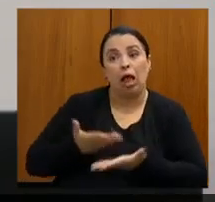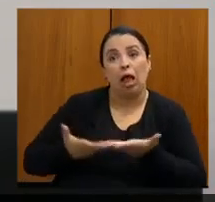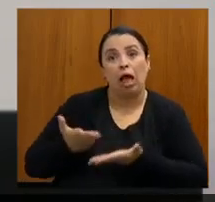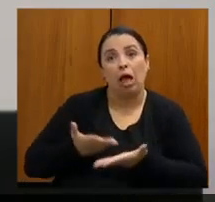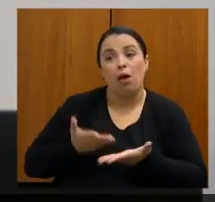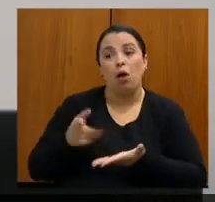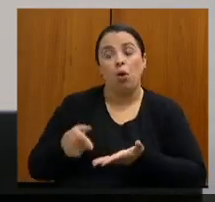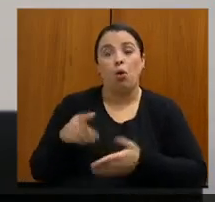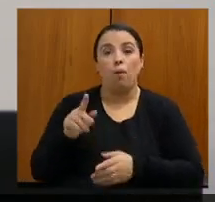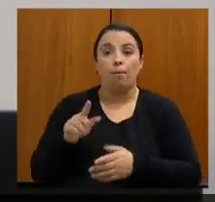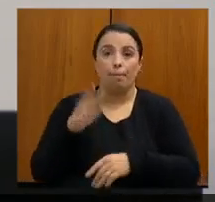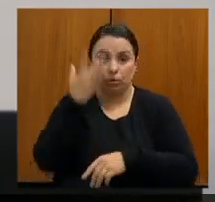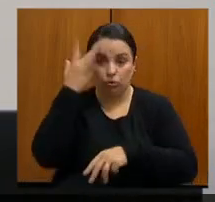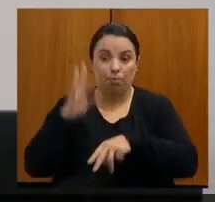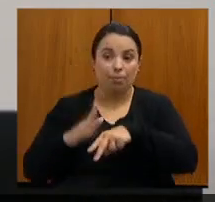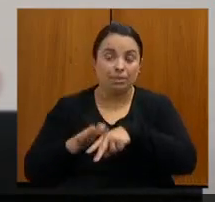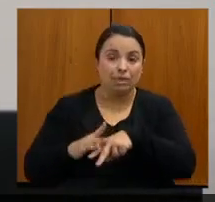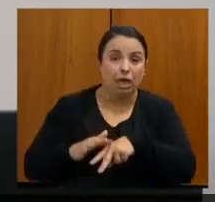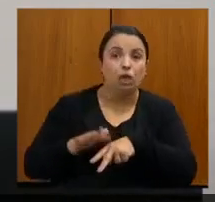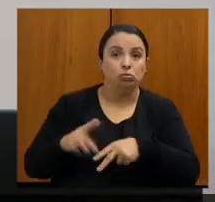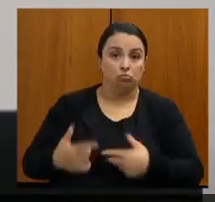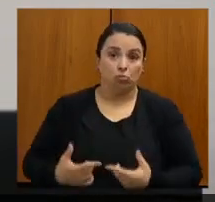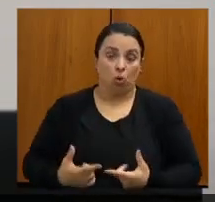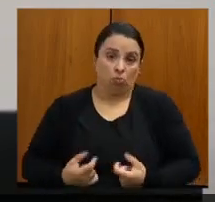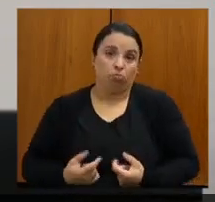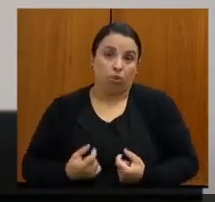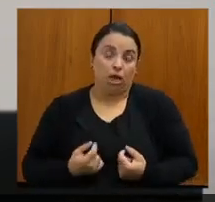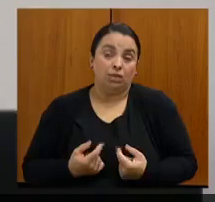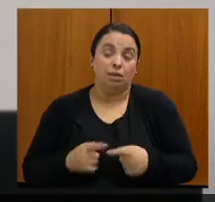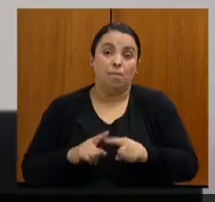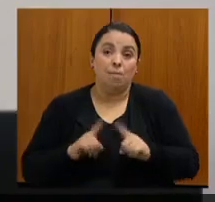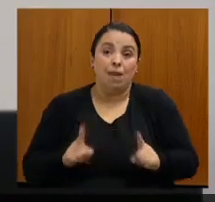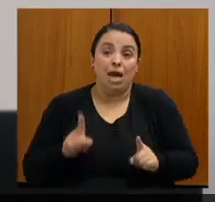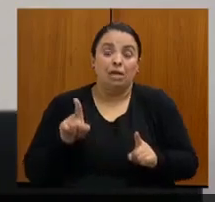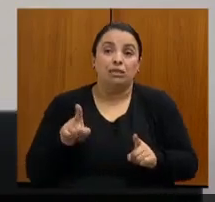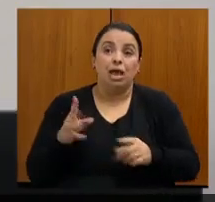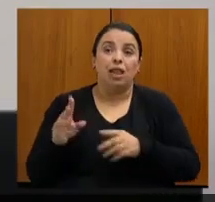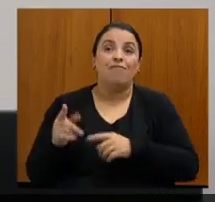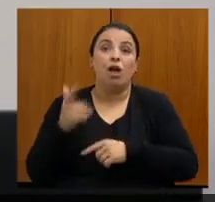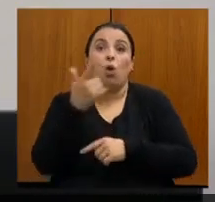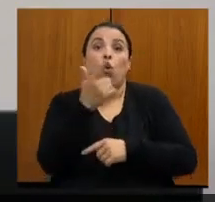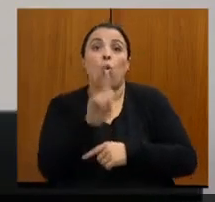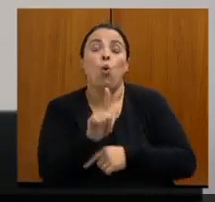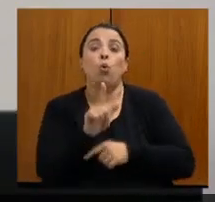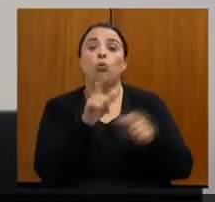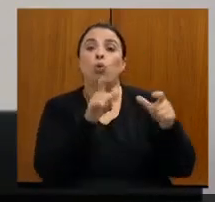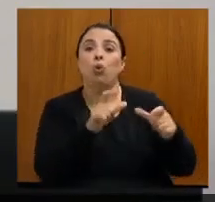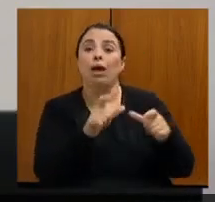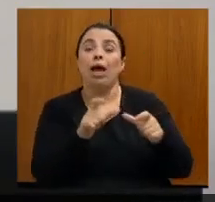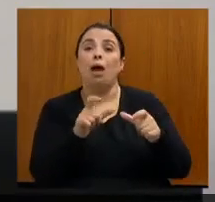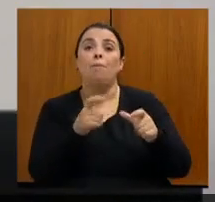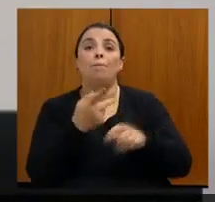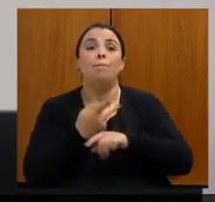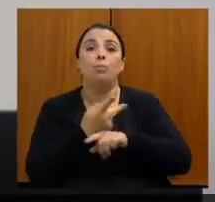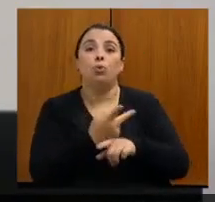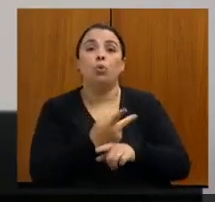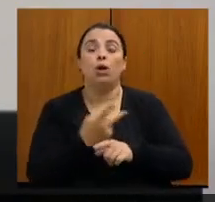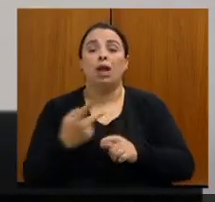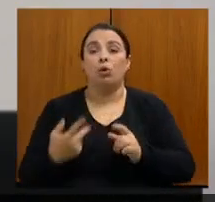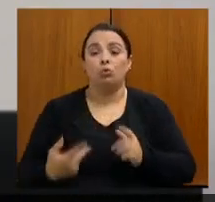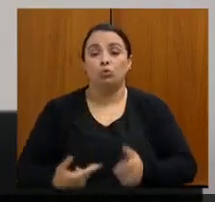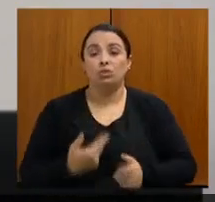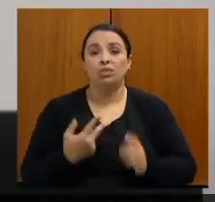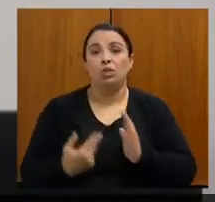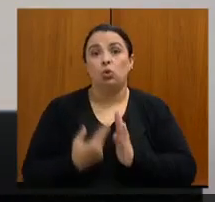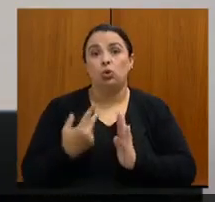o paciente para tratar num centro de referência a 300, 400 quilômetros de distância, atrasa o tratamento cirúrgico, aumenta o